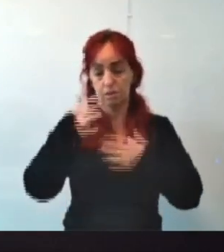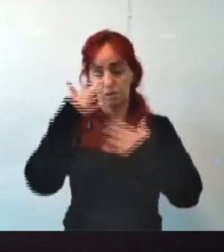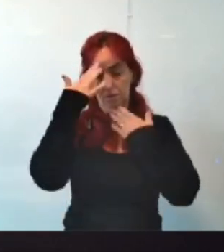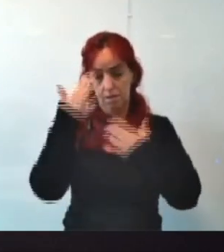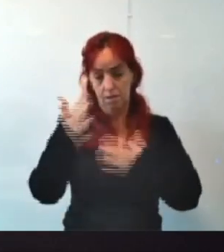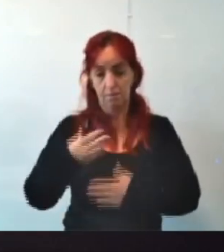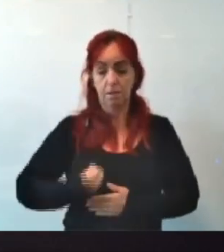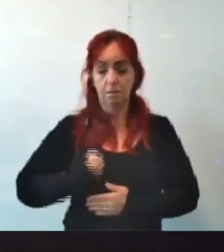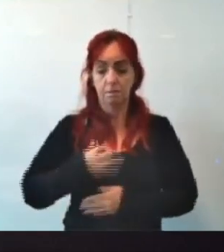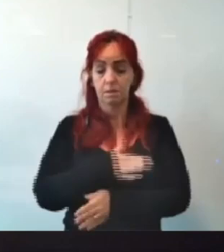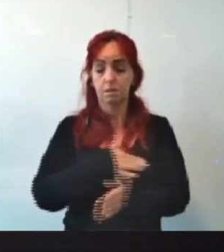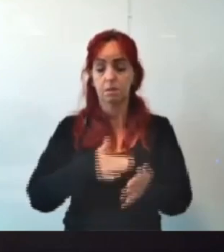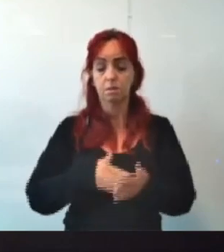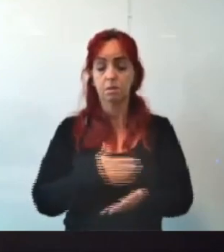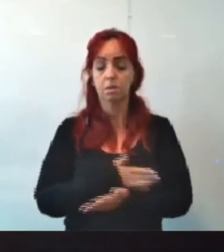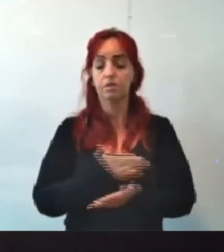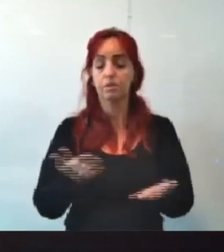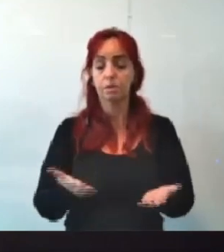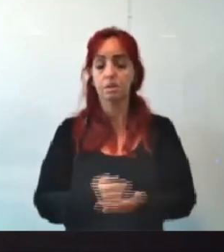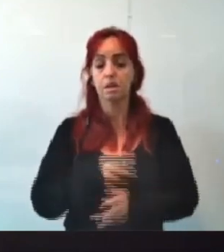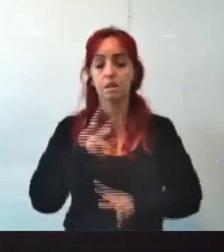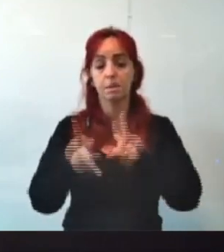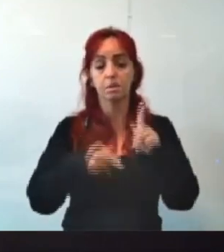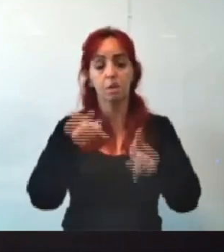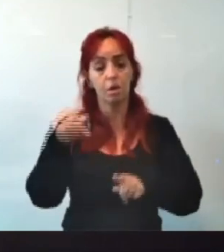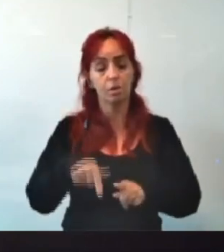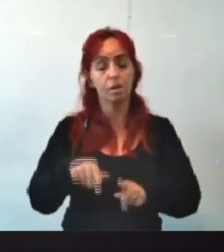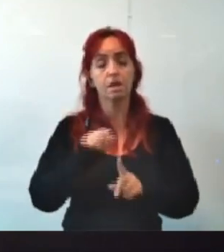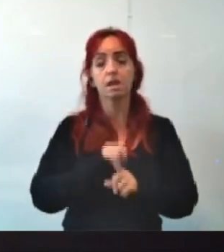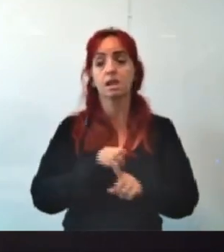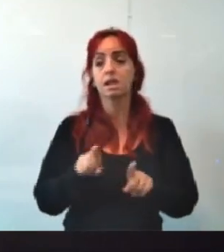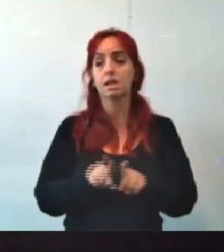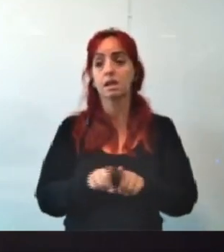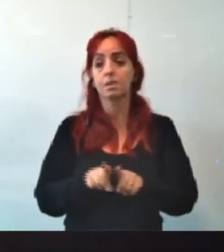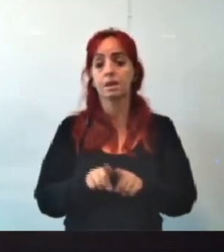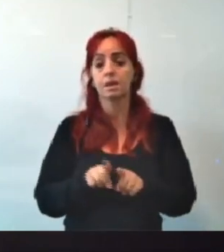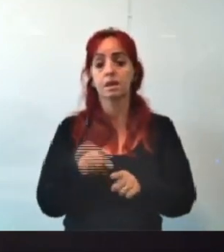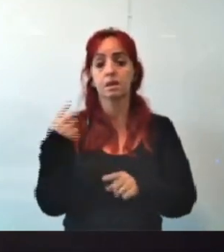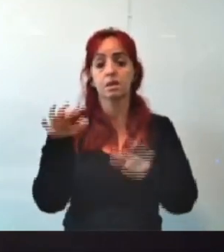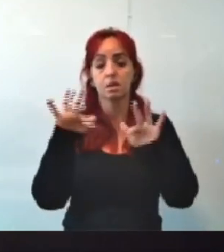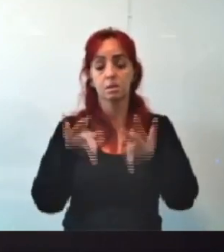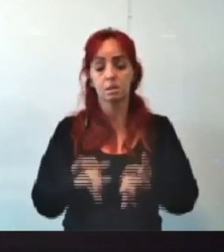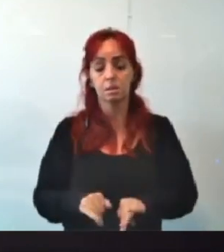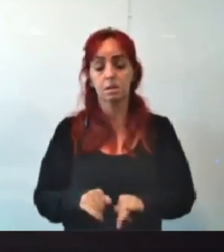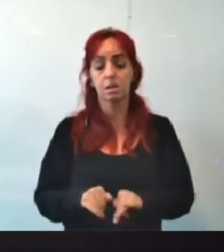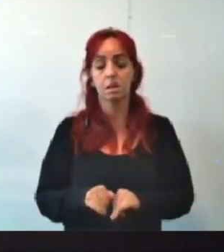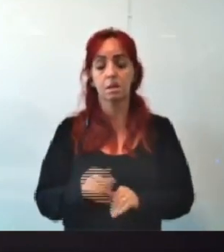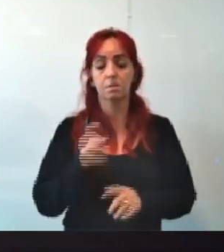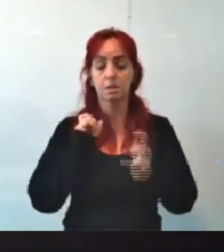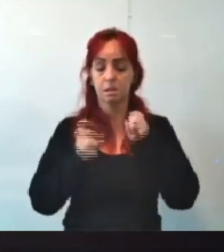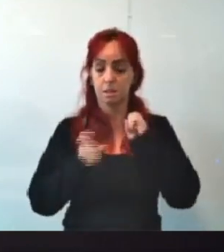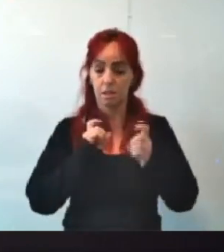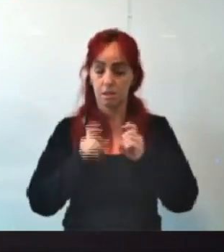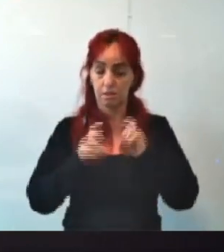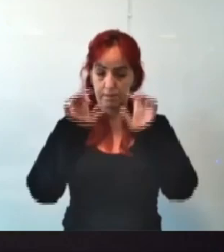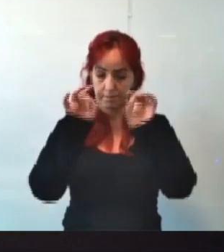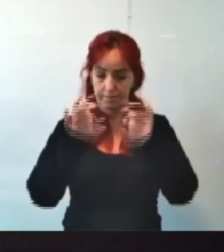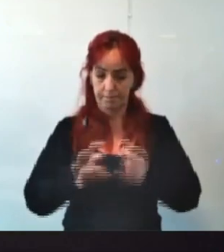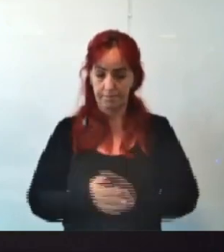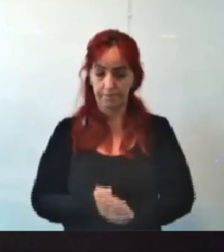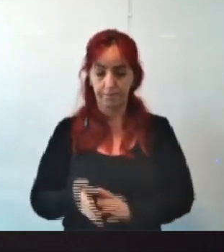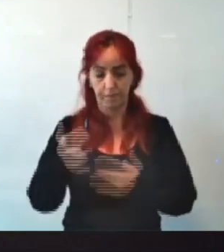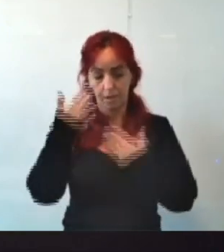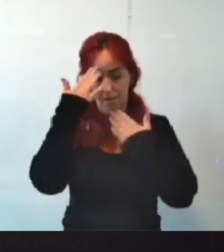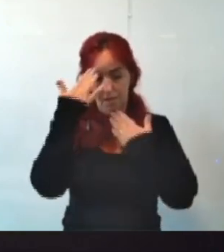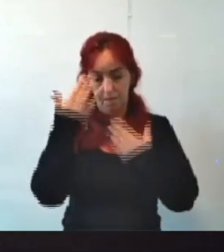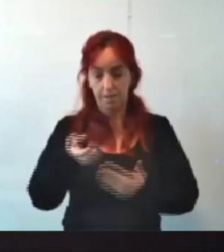muito a presença de todos vocês, o pessoal aqui da assessoria também. Então, nós encerramos essa reunião extraordinária. Muito